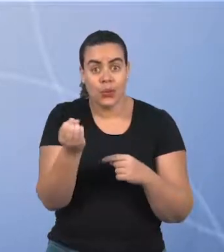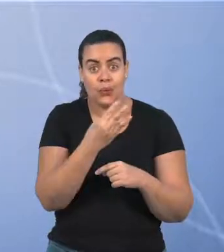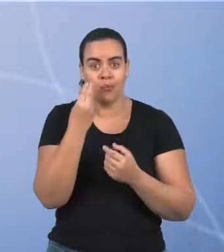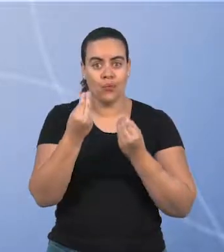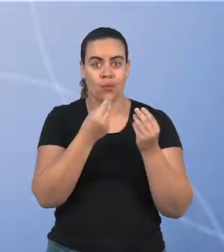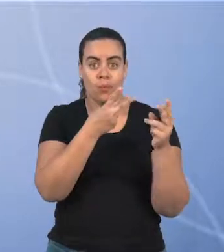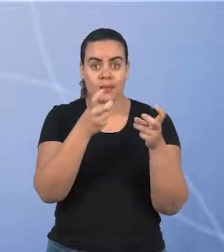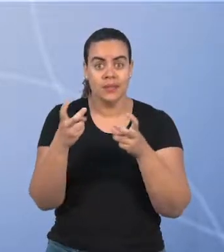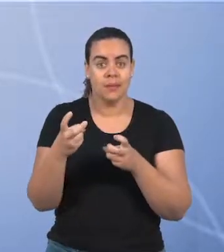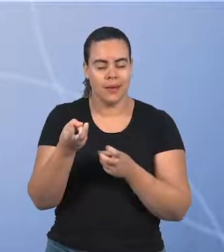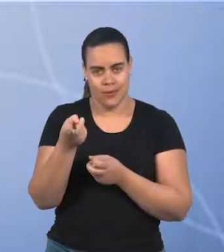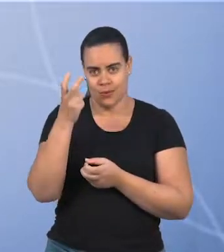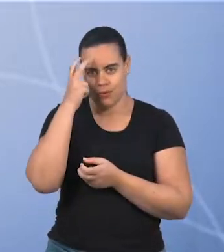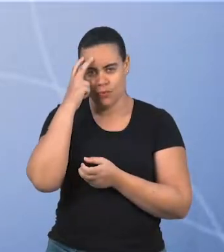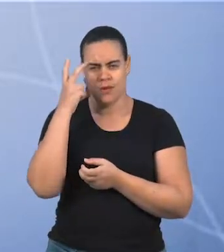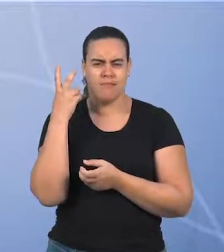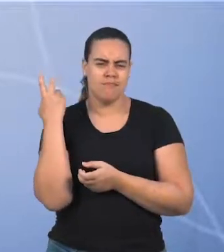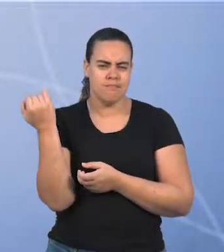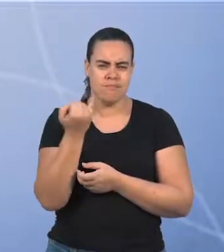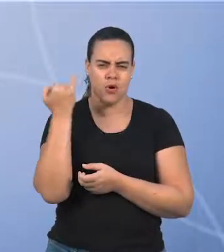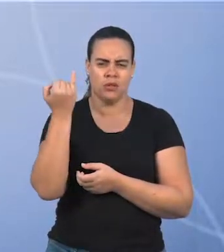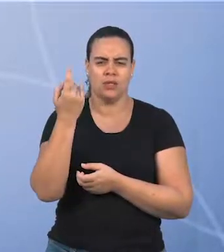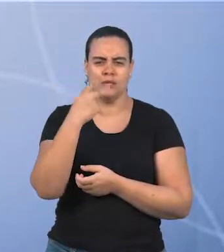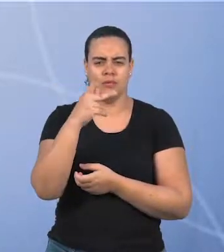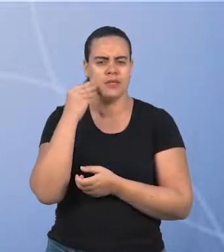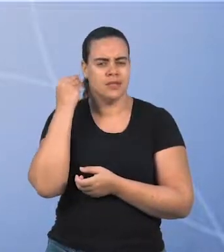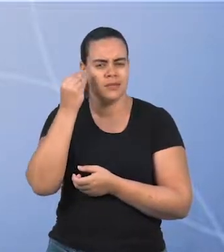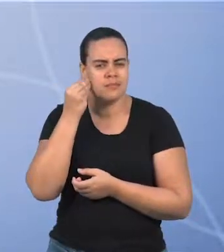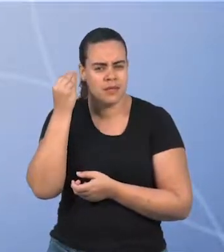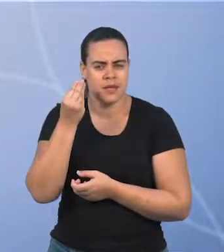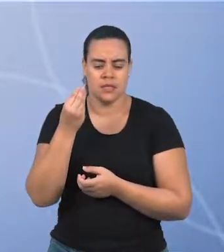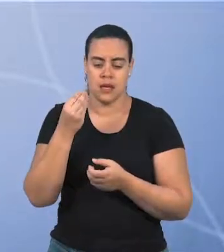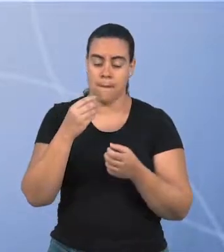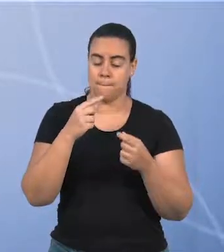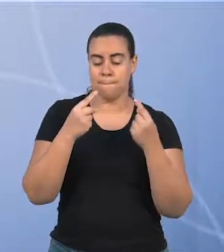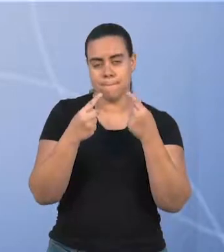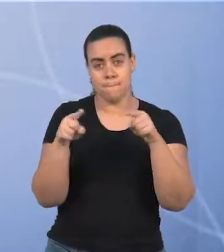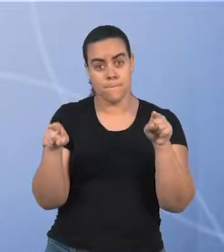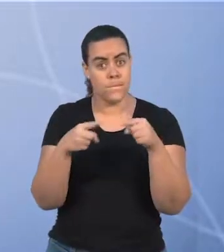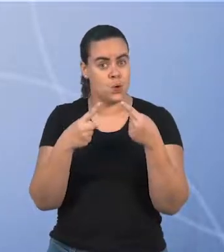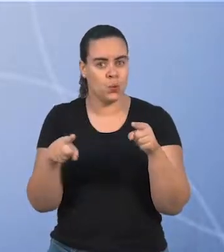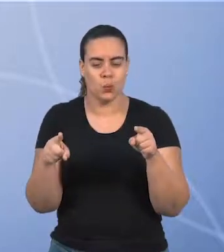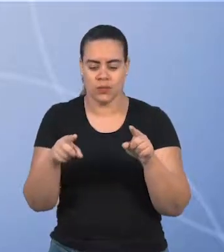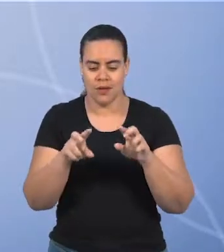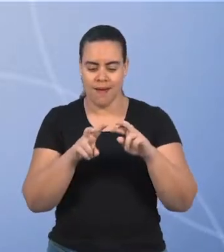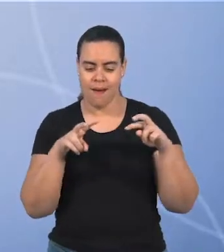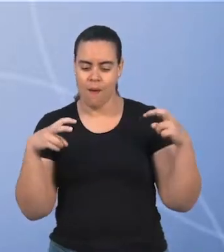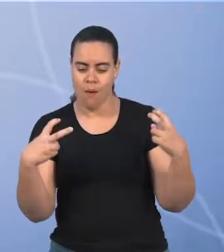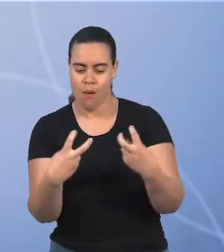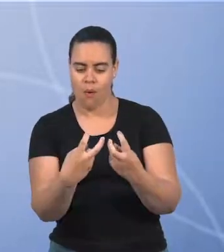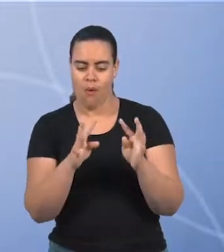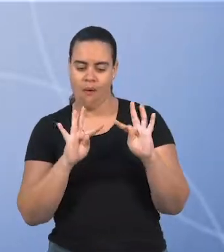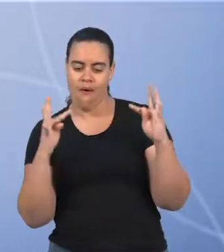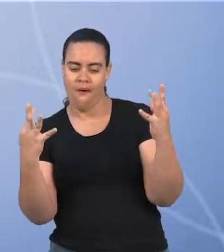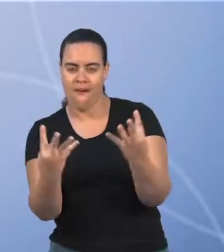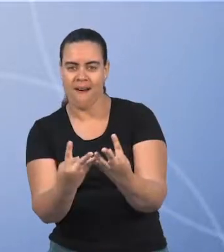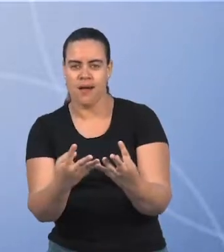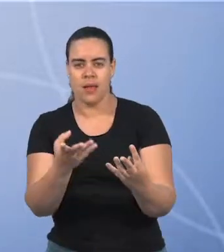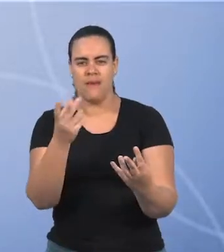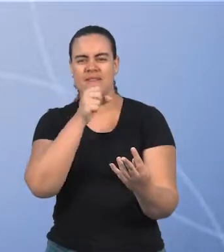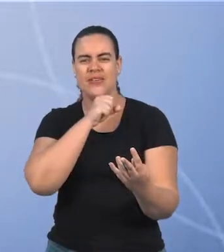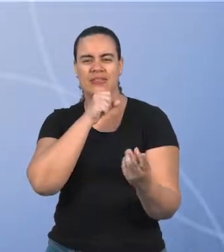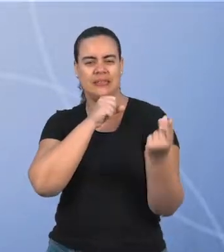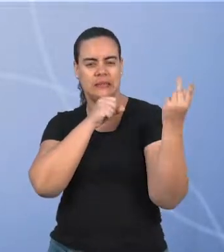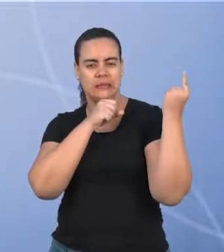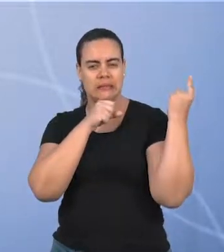entender o quão valorosa é a vivência pessoal de vocês. As cantigas de roda que os avós cantam, as benzeduras da senhorinha do final da rua,